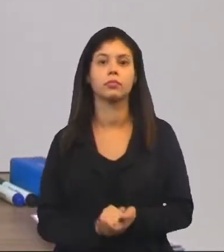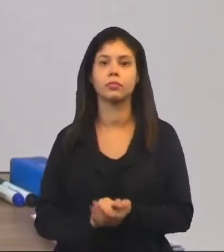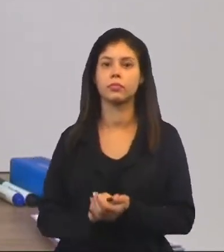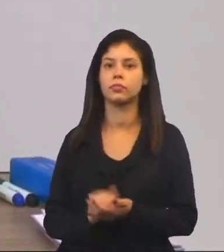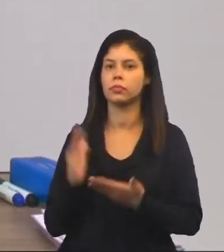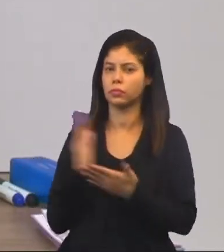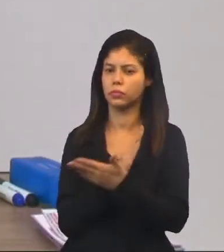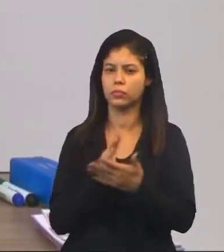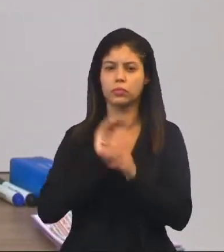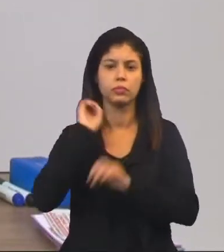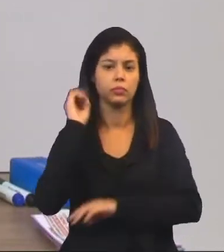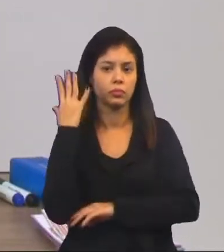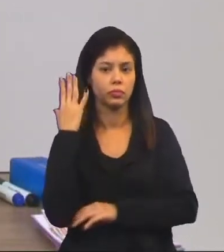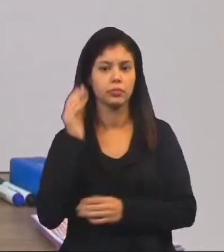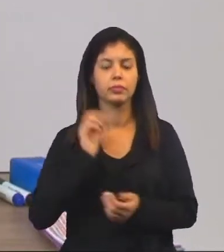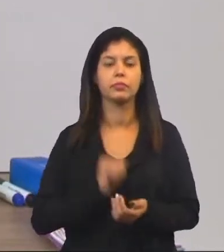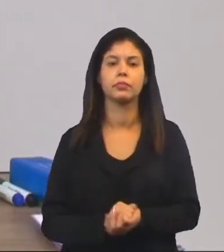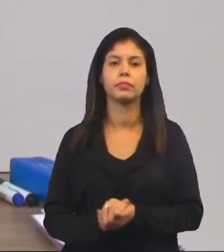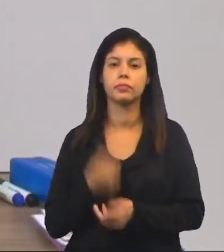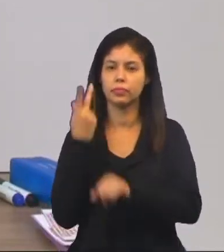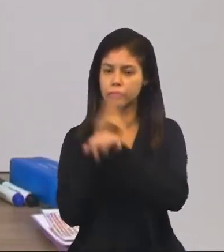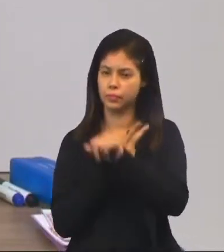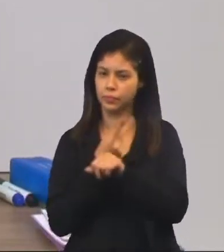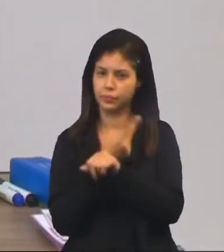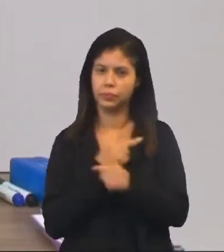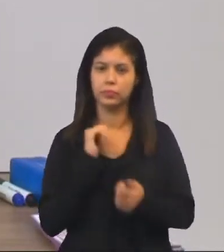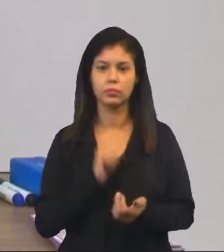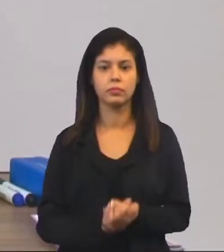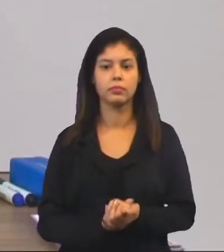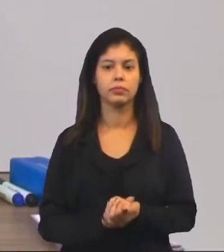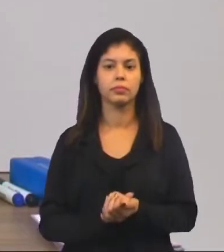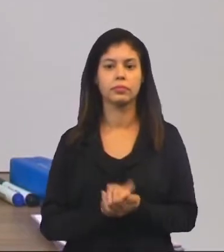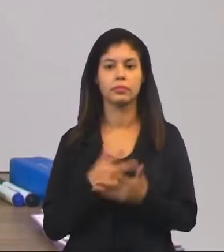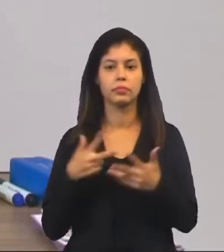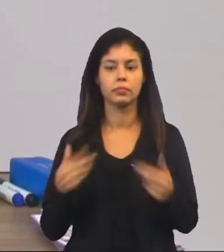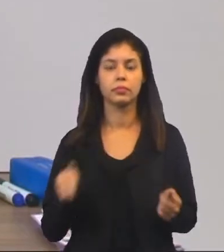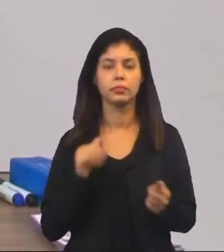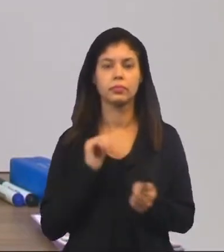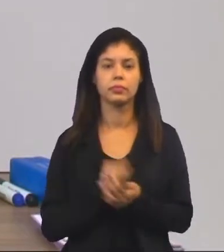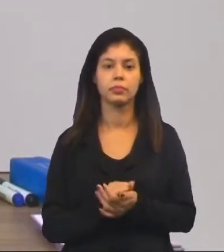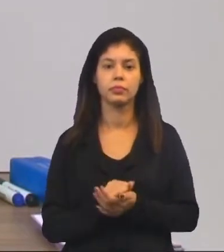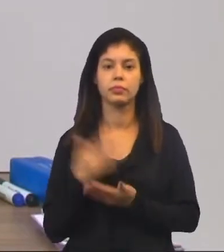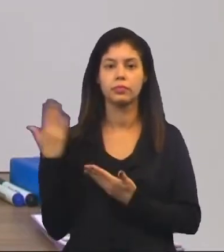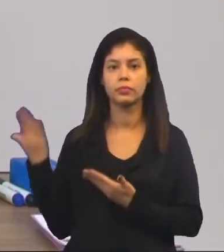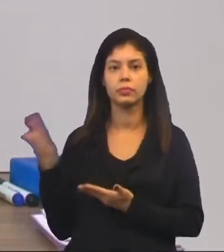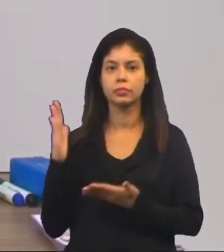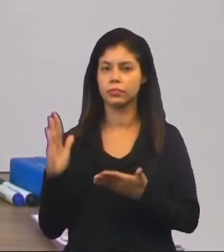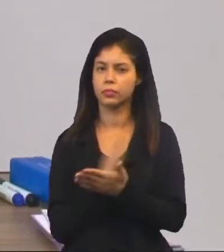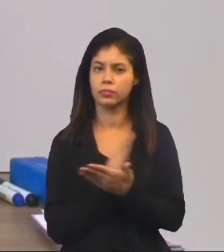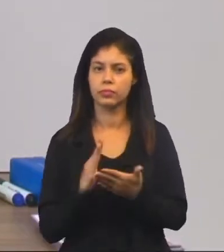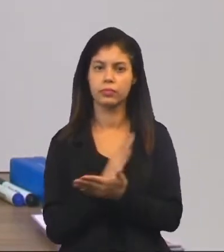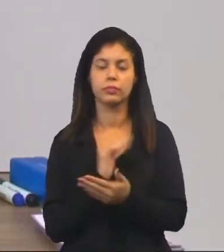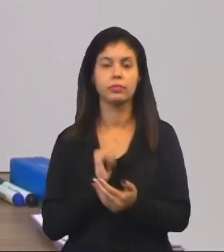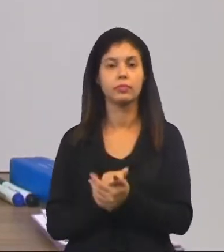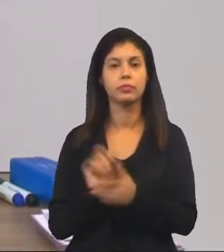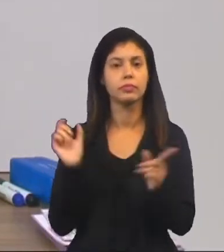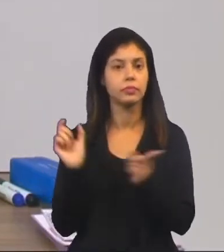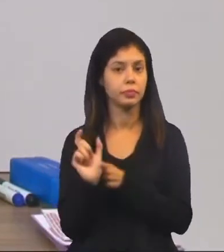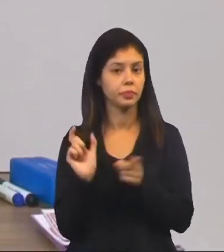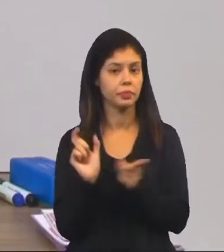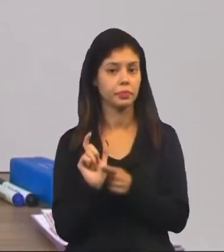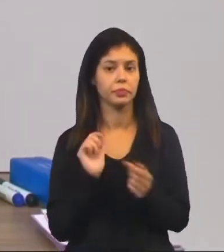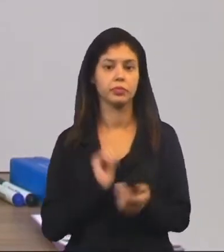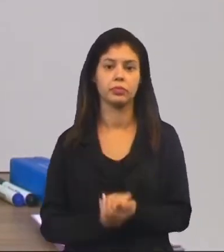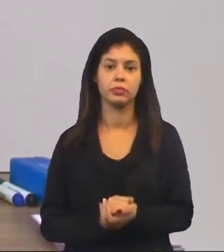sobre alguma coisa, estava procurando alguma coisa. Então, aqui eu tenho algumas palavras, tá?